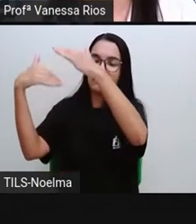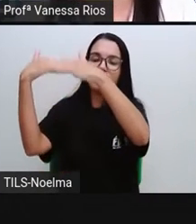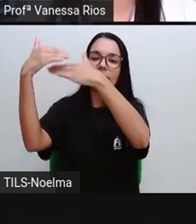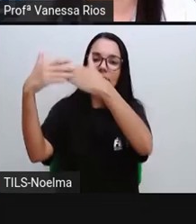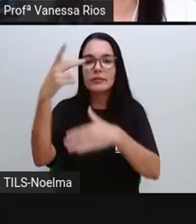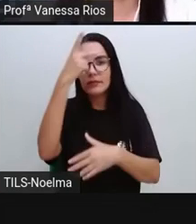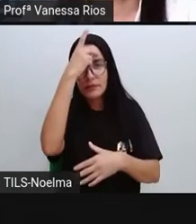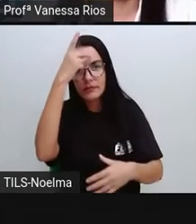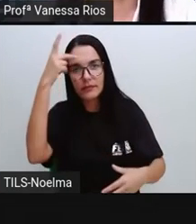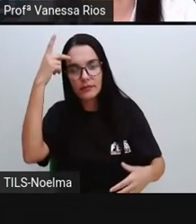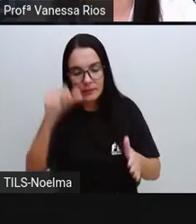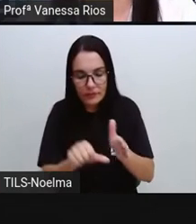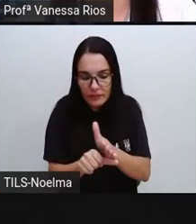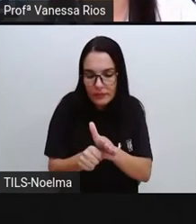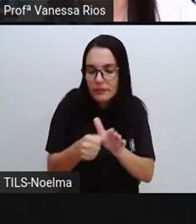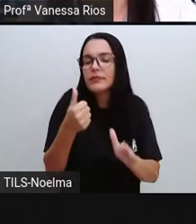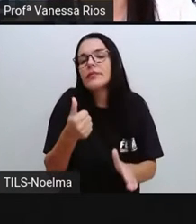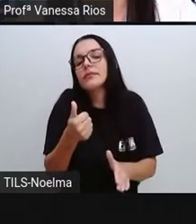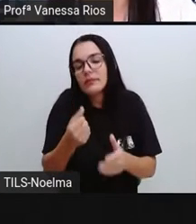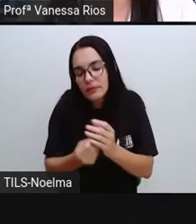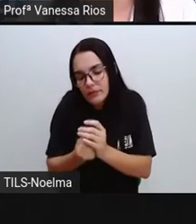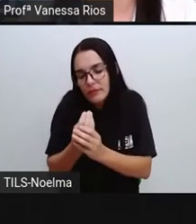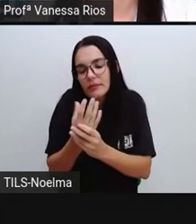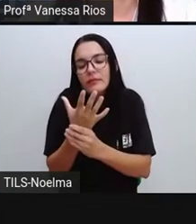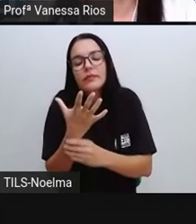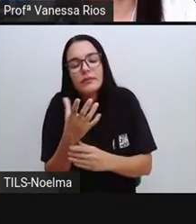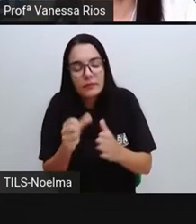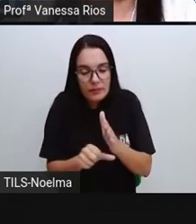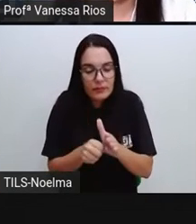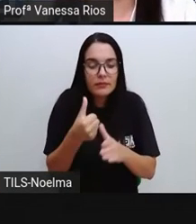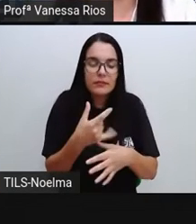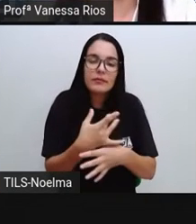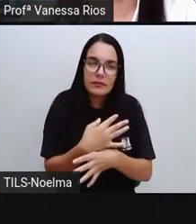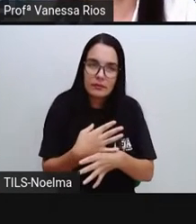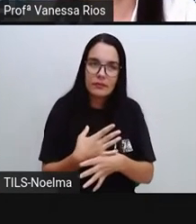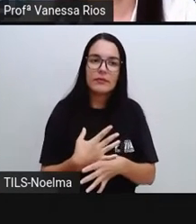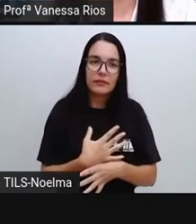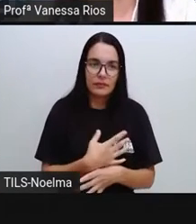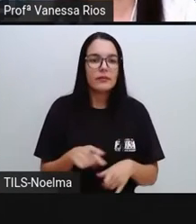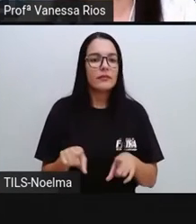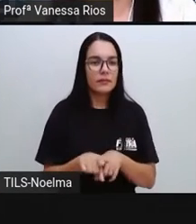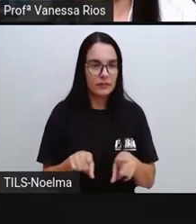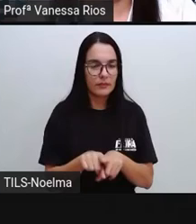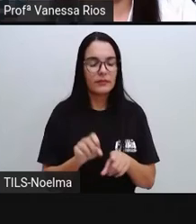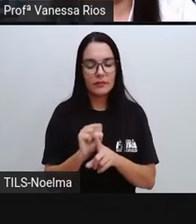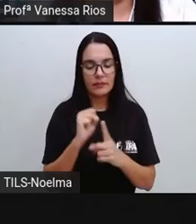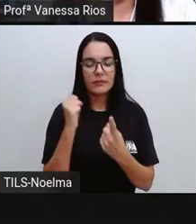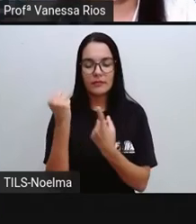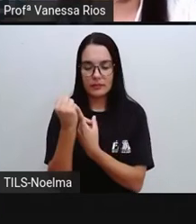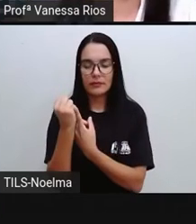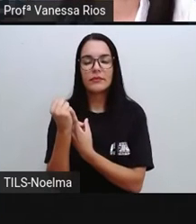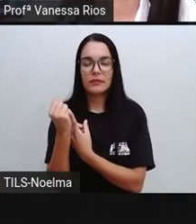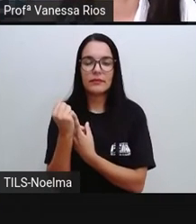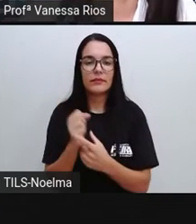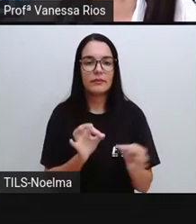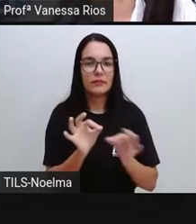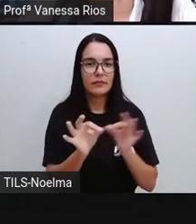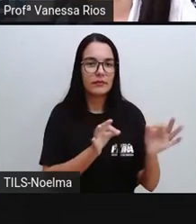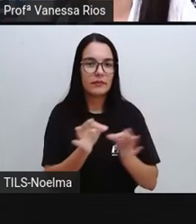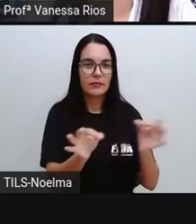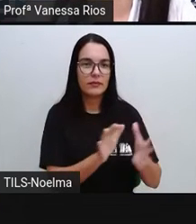das primeiras comunidades, do surgimento das primeiras cidades e grupos sociais organizados.